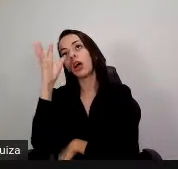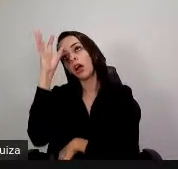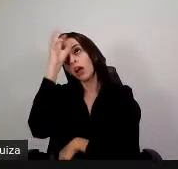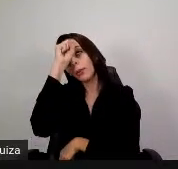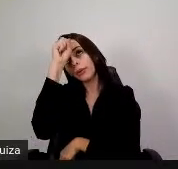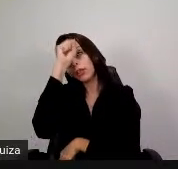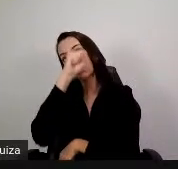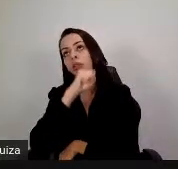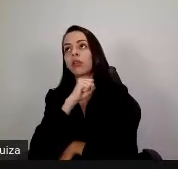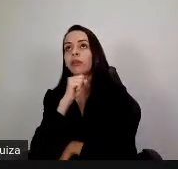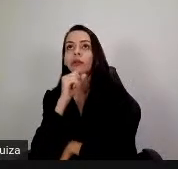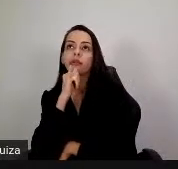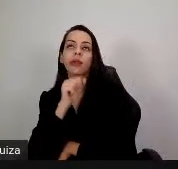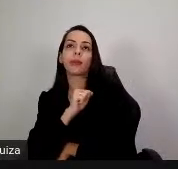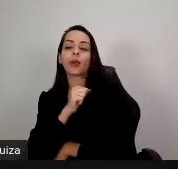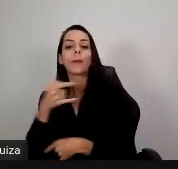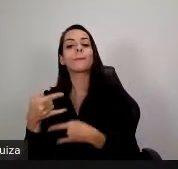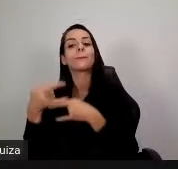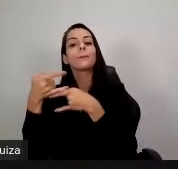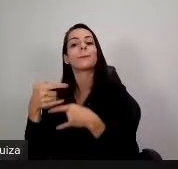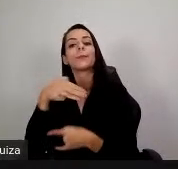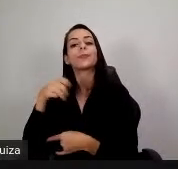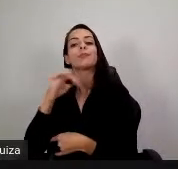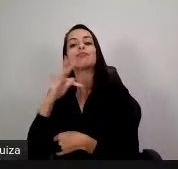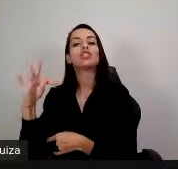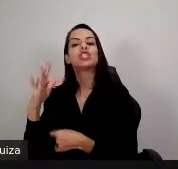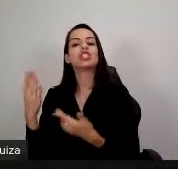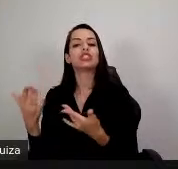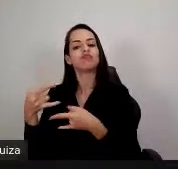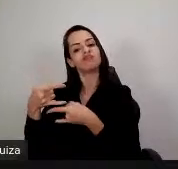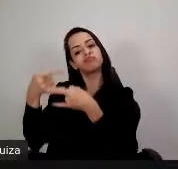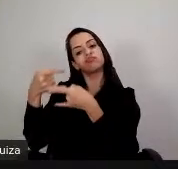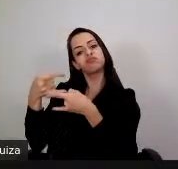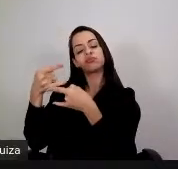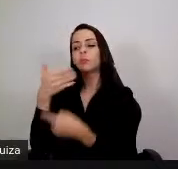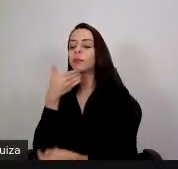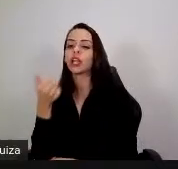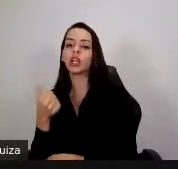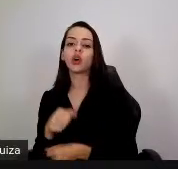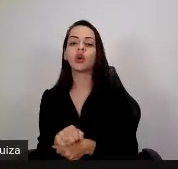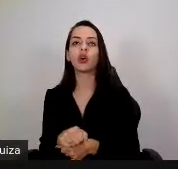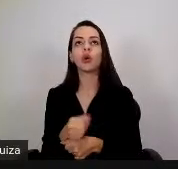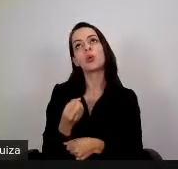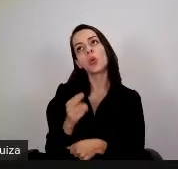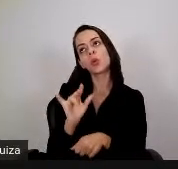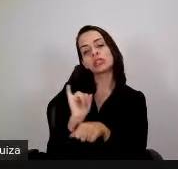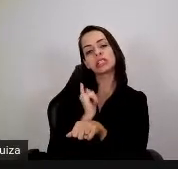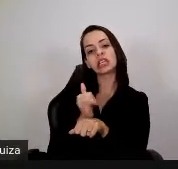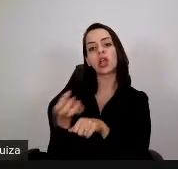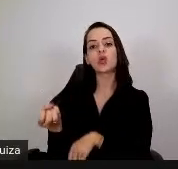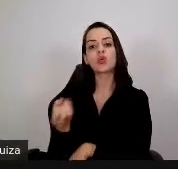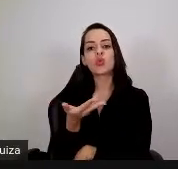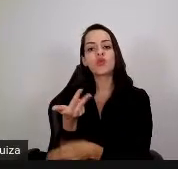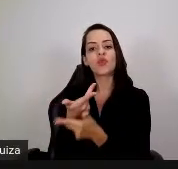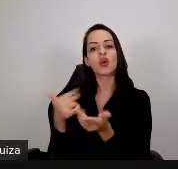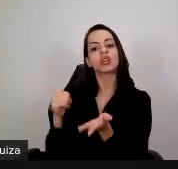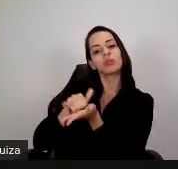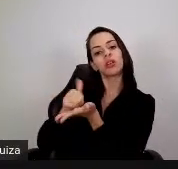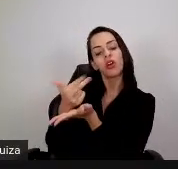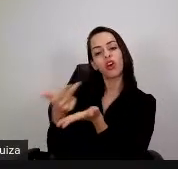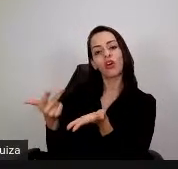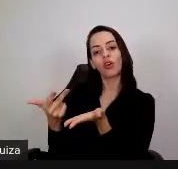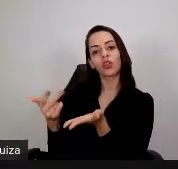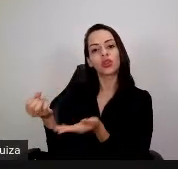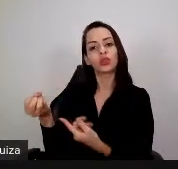melhor, que você não vai utilizar uma ferramenta mais bonita, mais legal, mas sim como potencializar a aprendizagem dos seus alunos